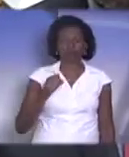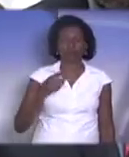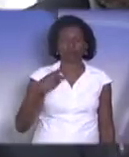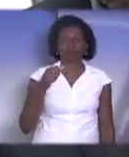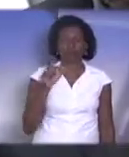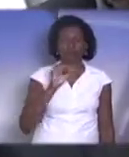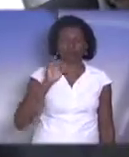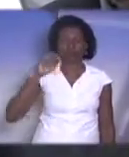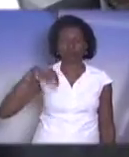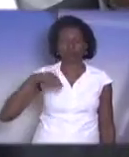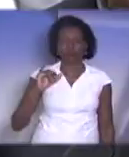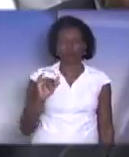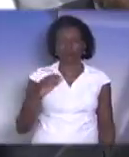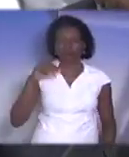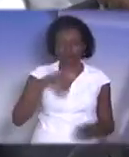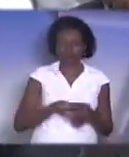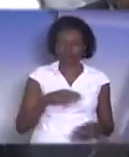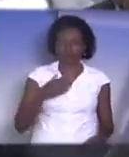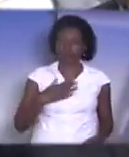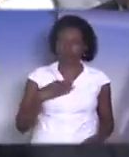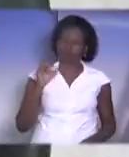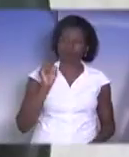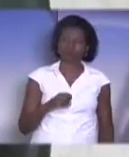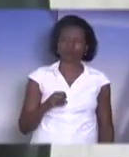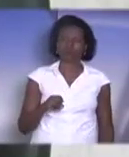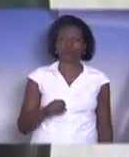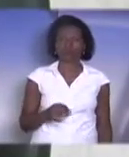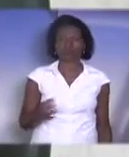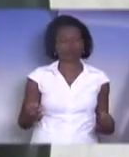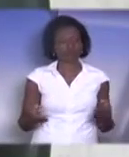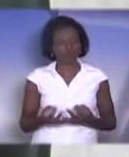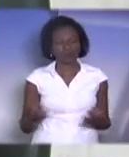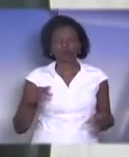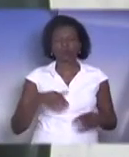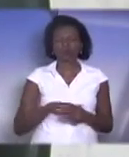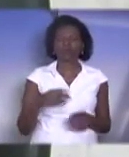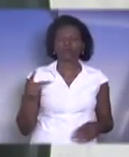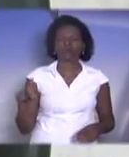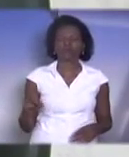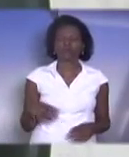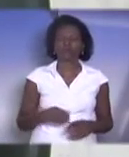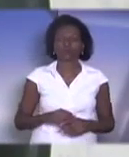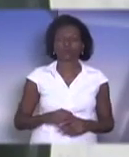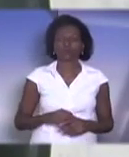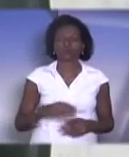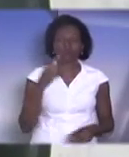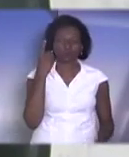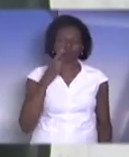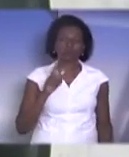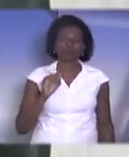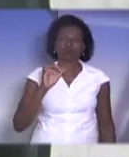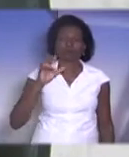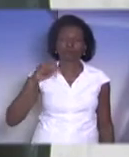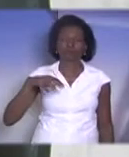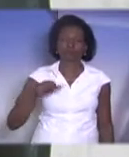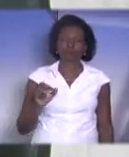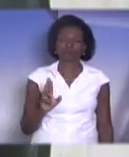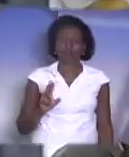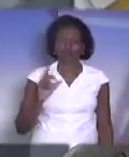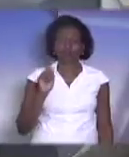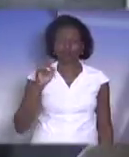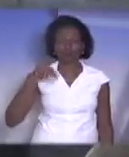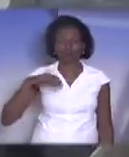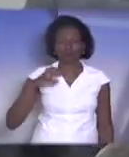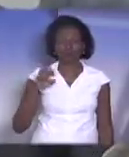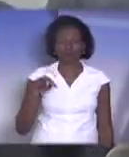Para também declarar o meu voto favorável. Perfeito. Está registrado o voto de vossa excelência. Com o deputado Gilmar Gimenez. Também meu voto